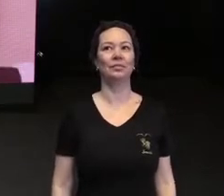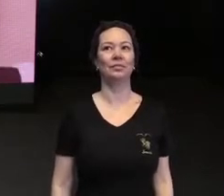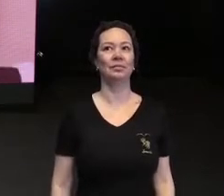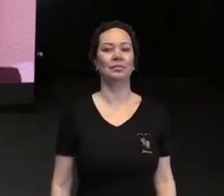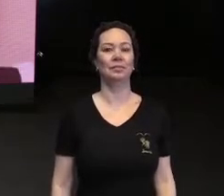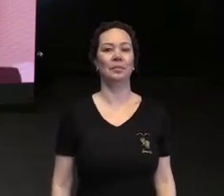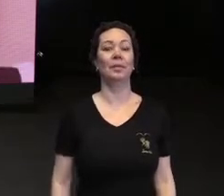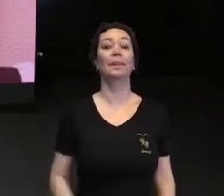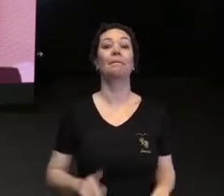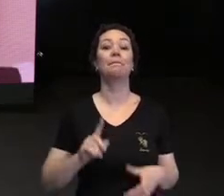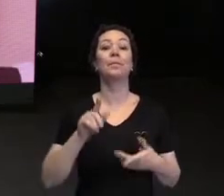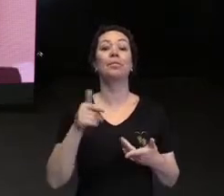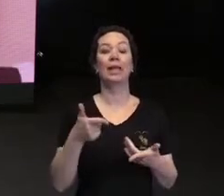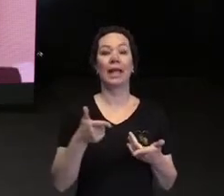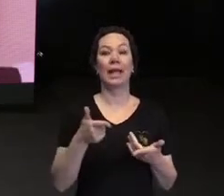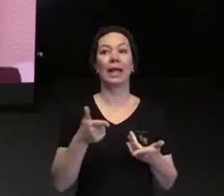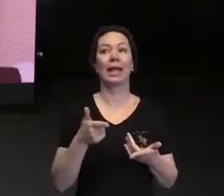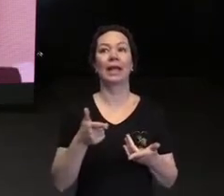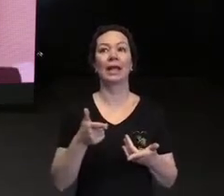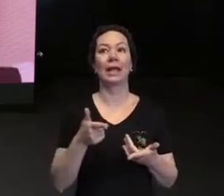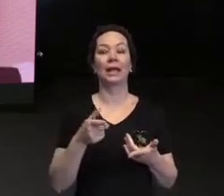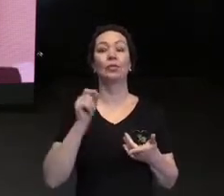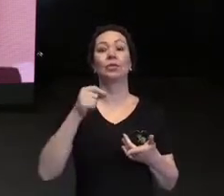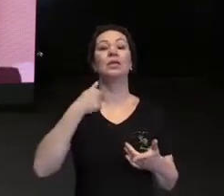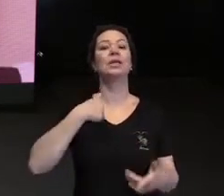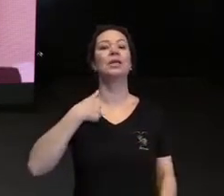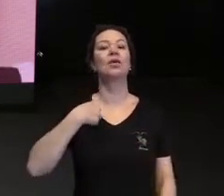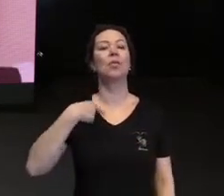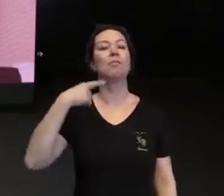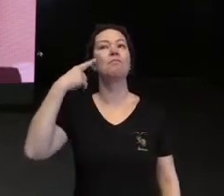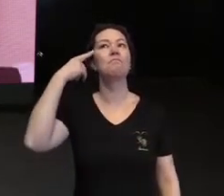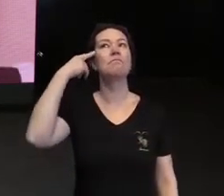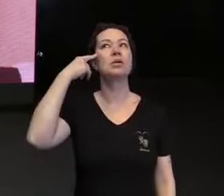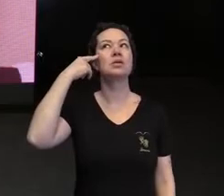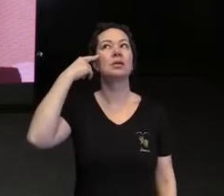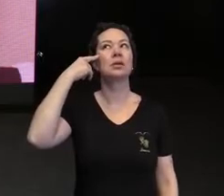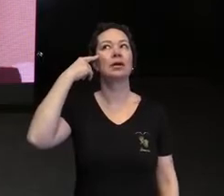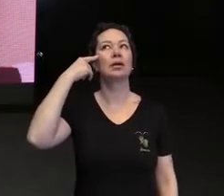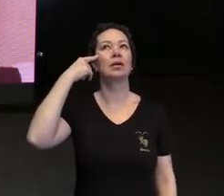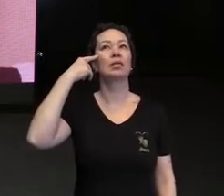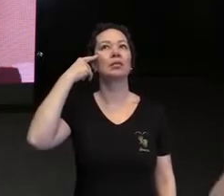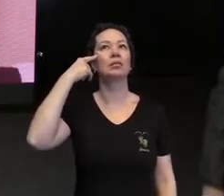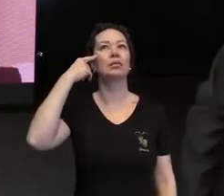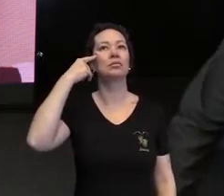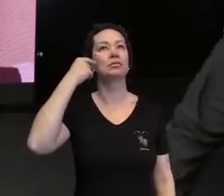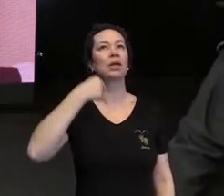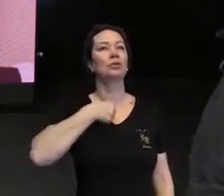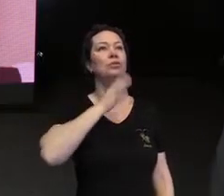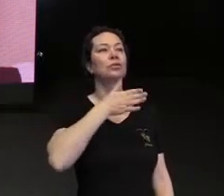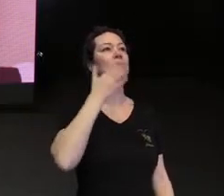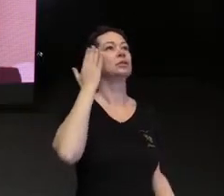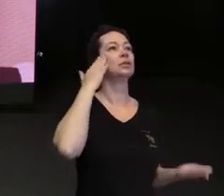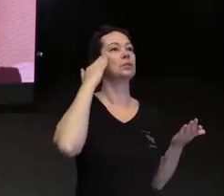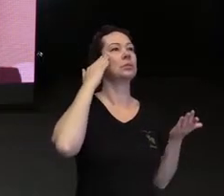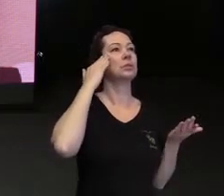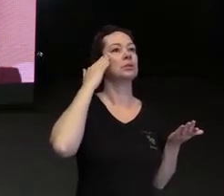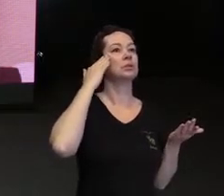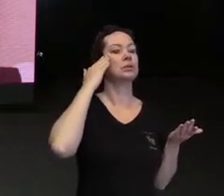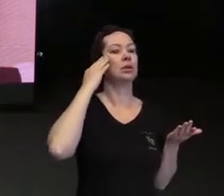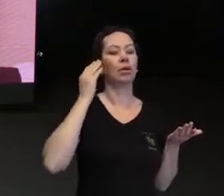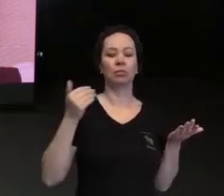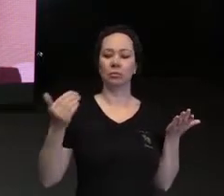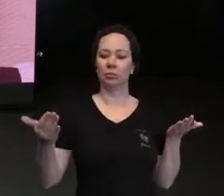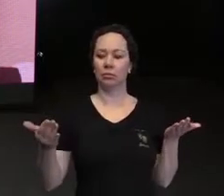Era fruto daquilo que eu achava que sabia, que eu achava que eu conhecia. E na